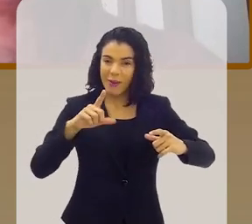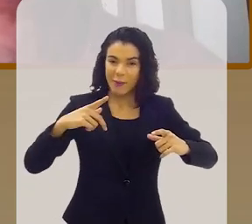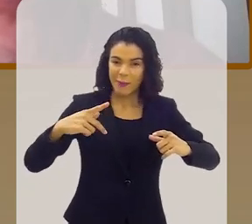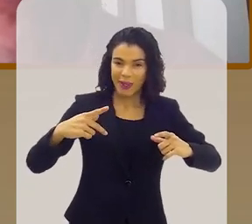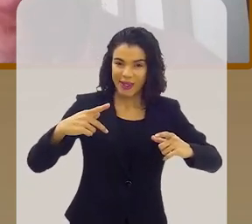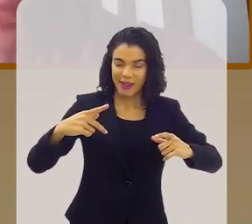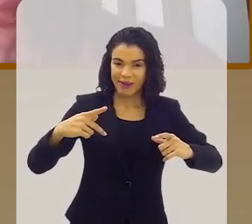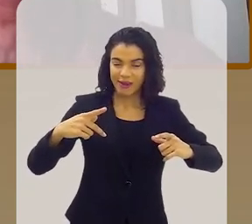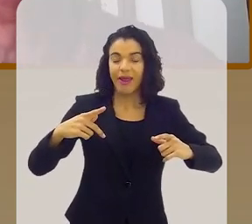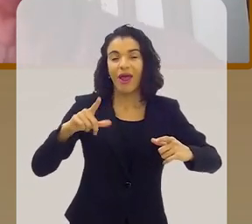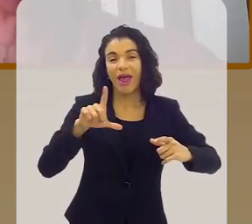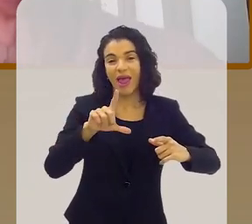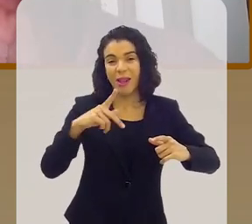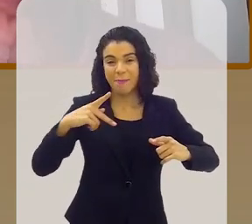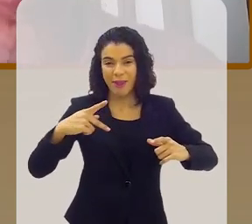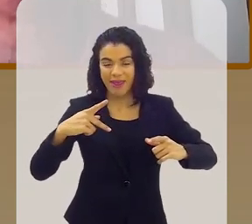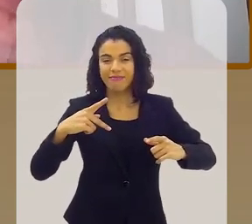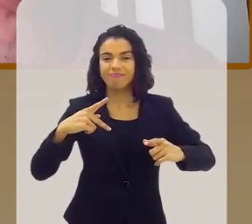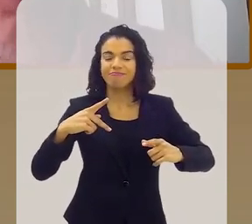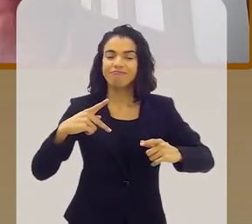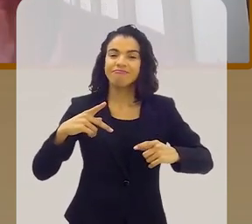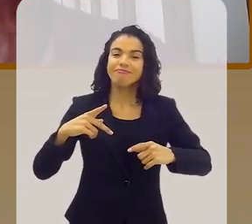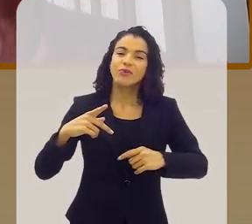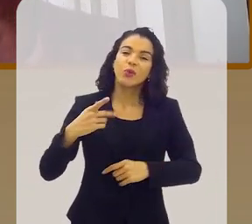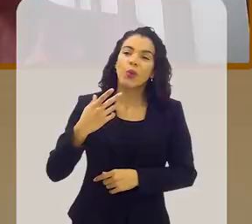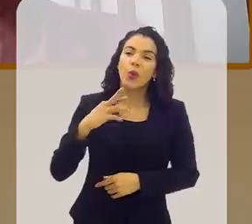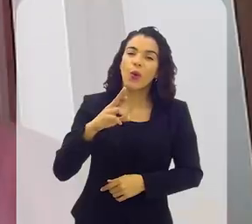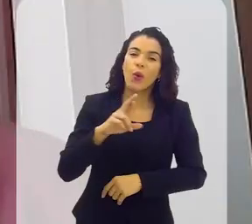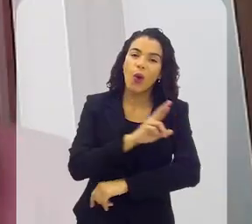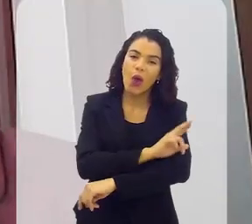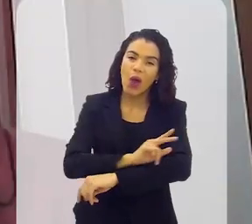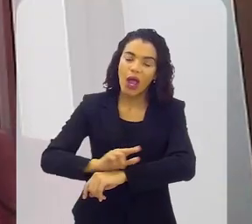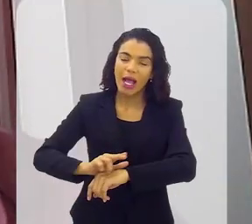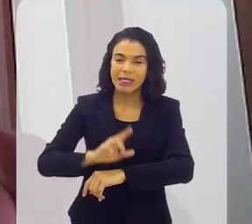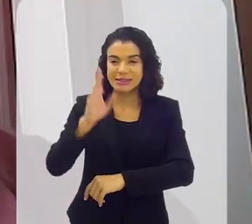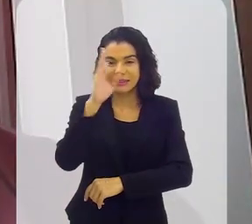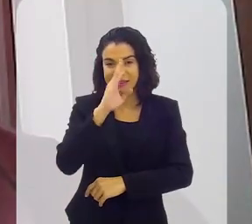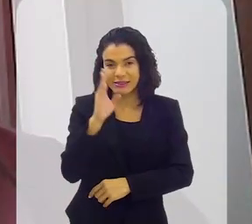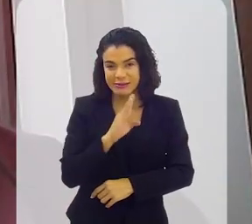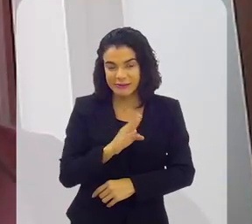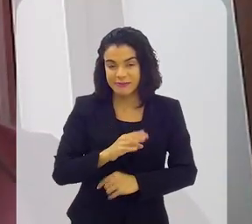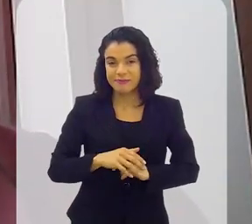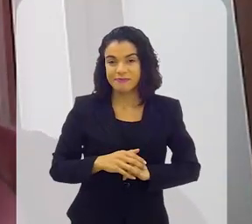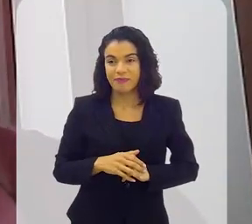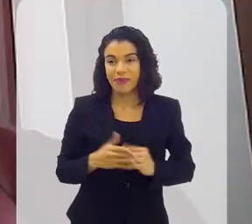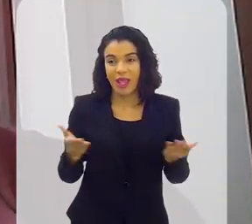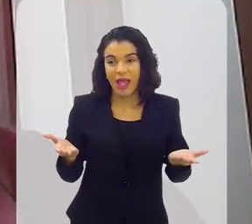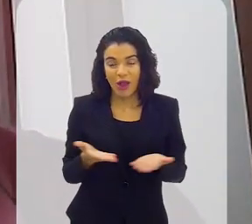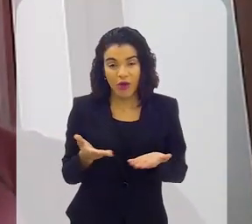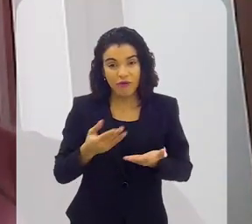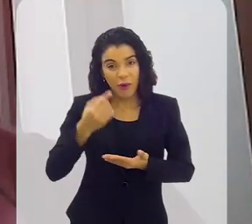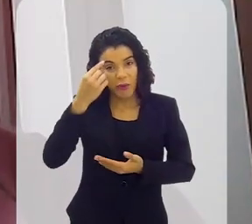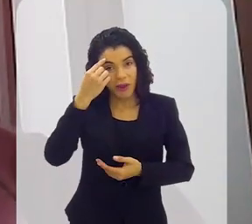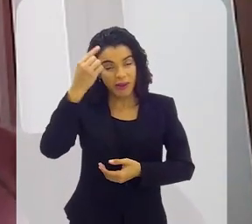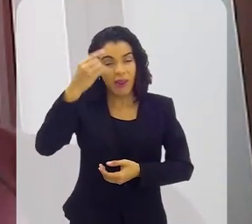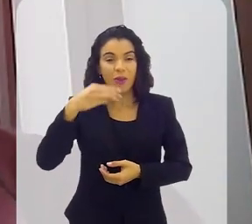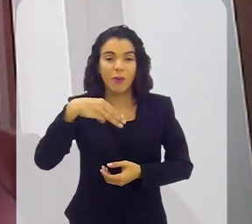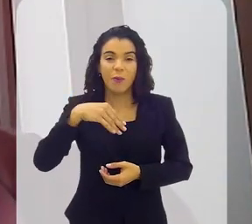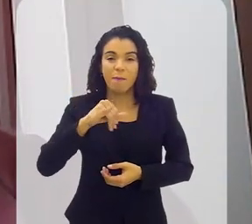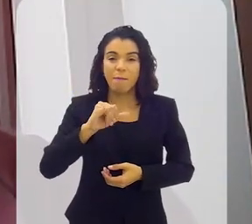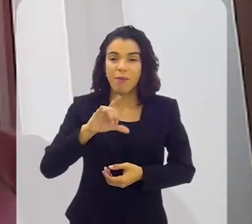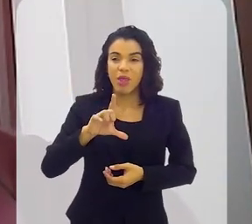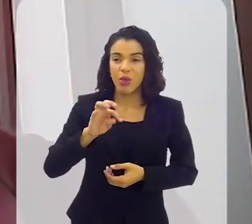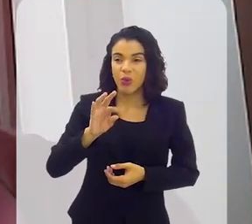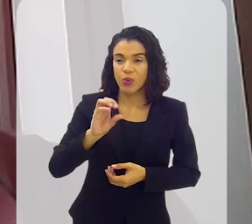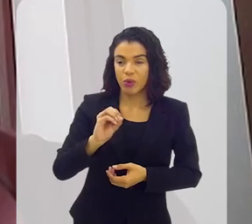LP. É, o LP do Raça Brasileira foi o segundo disco que eu trabalhei com o Milton. O primeiro foi o Almir Gui Neto. E esse foi uma ideia do Milton que